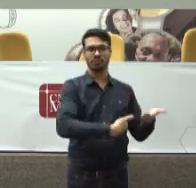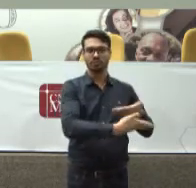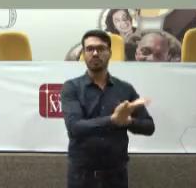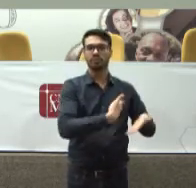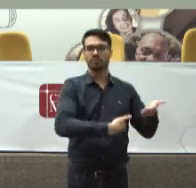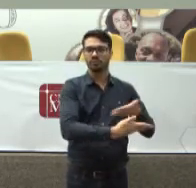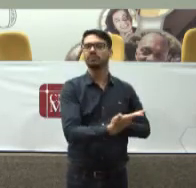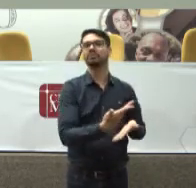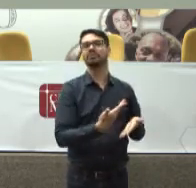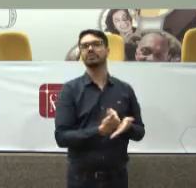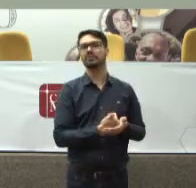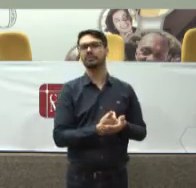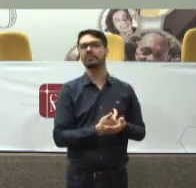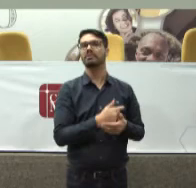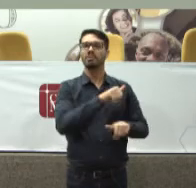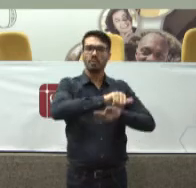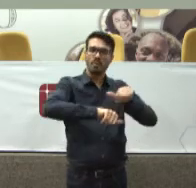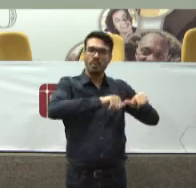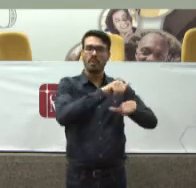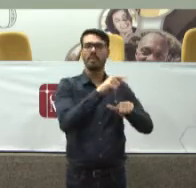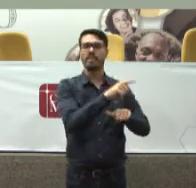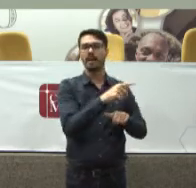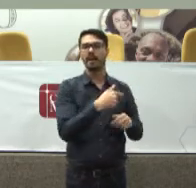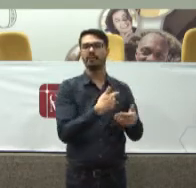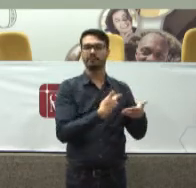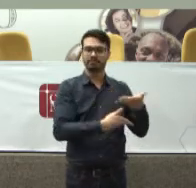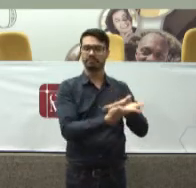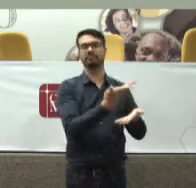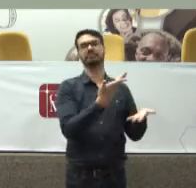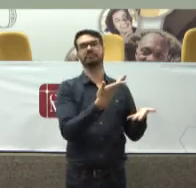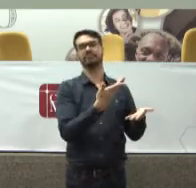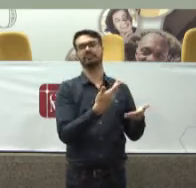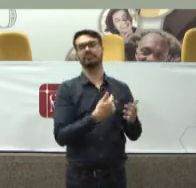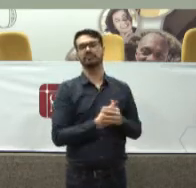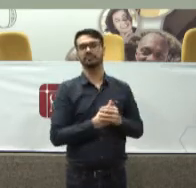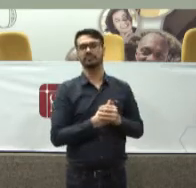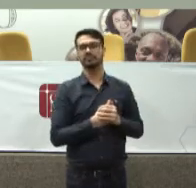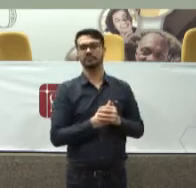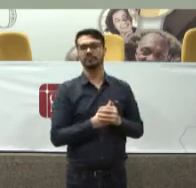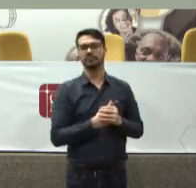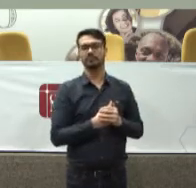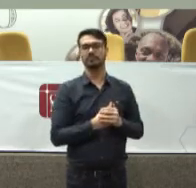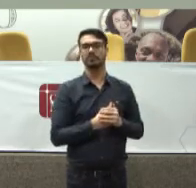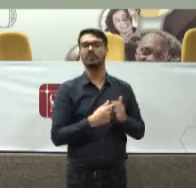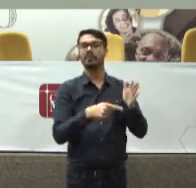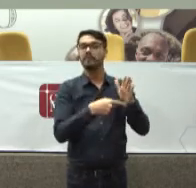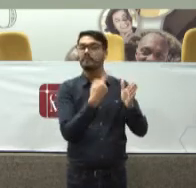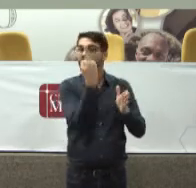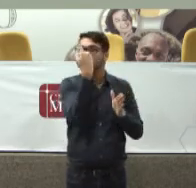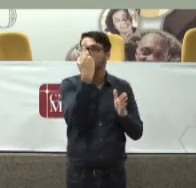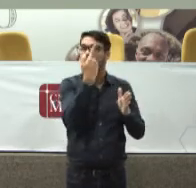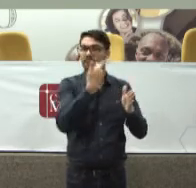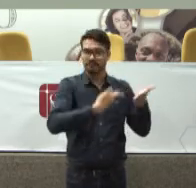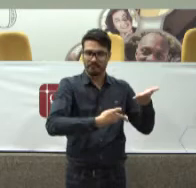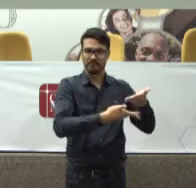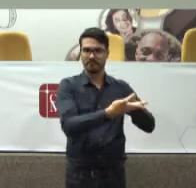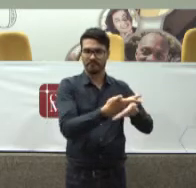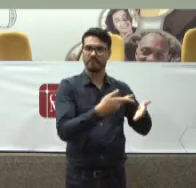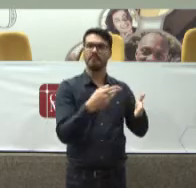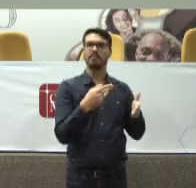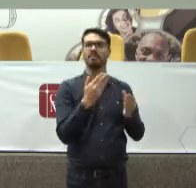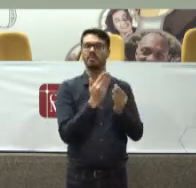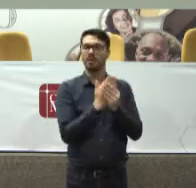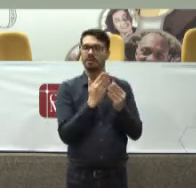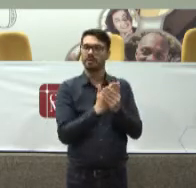interlocução Reverter Aquele processo Equivocado Então A primeira A primeira forma De atuação É um